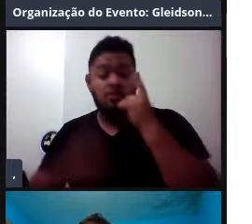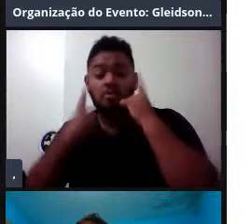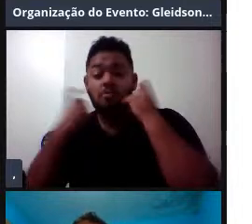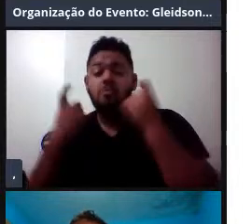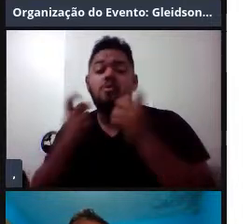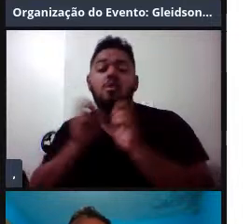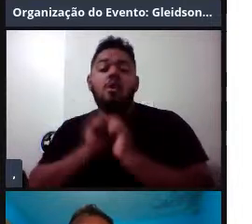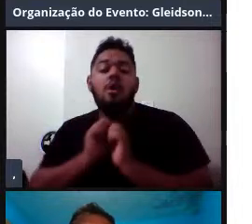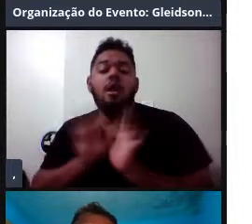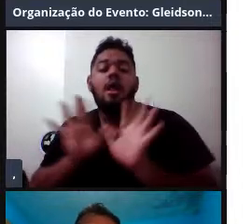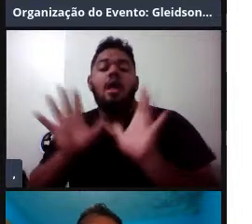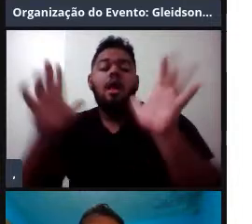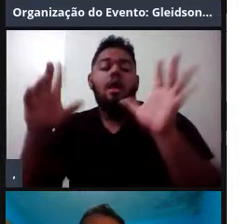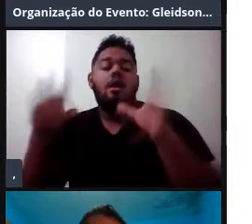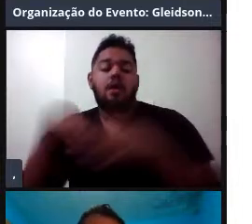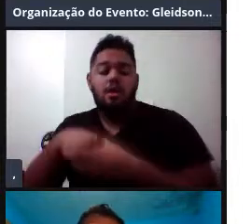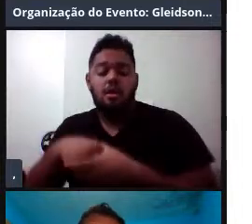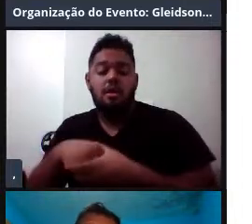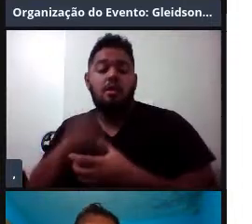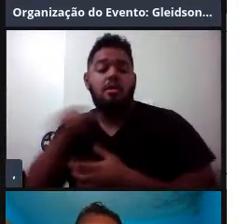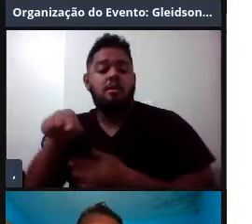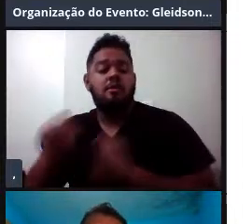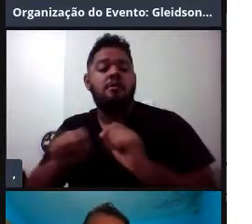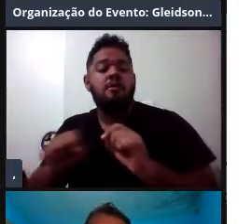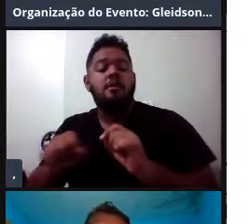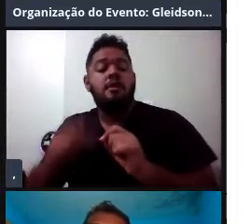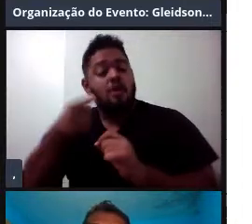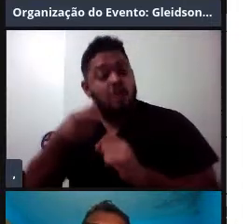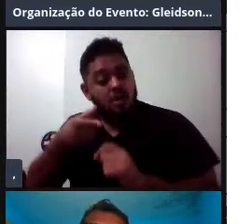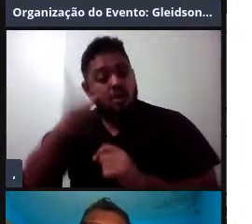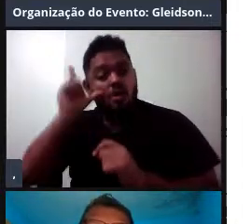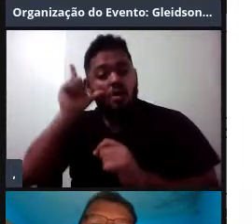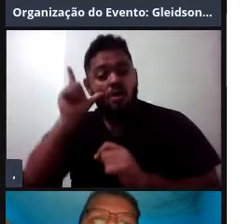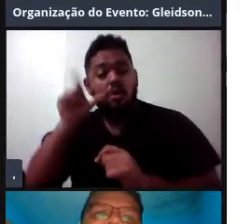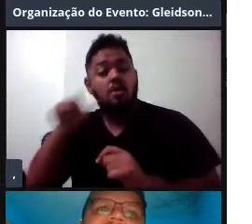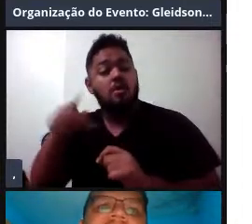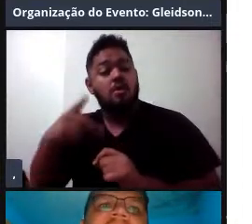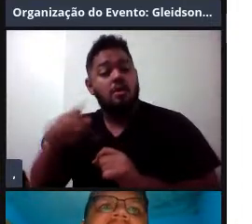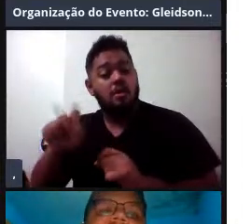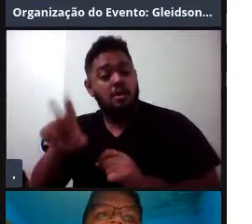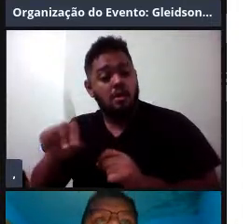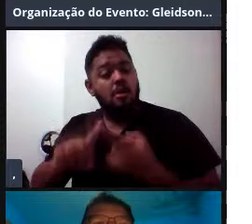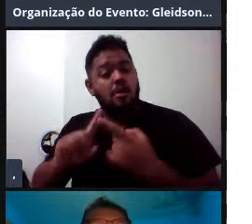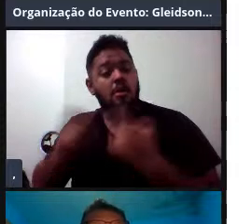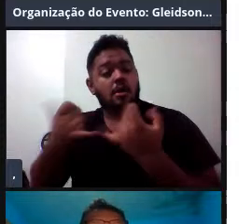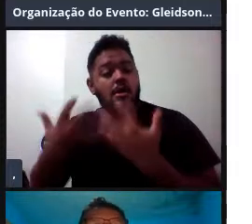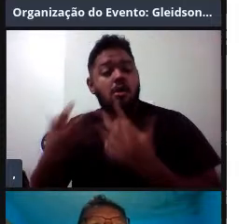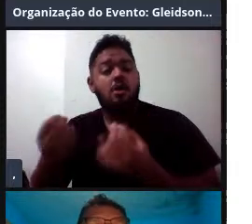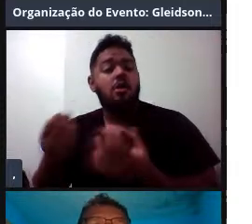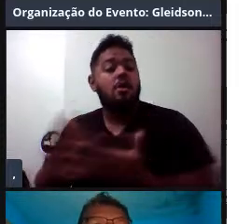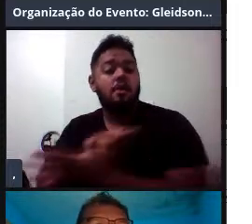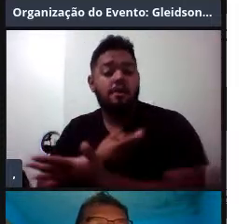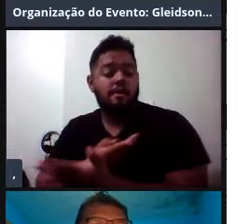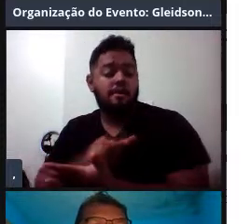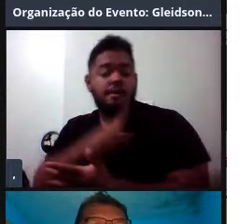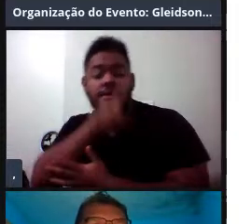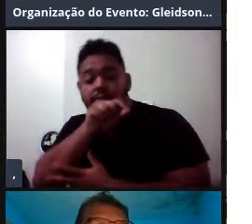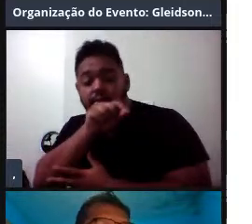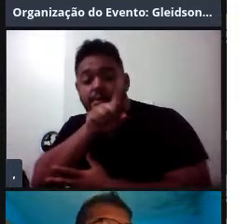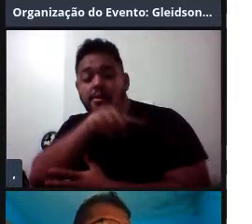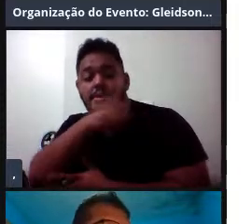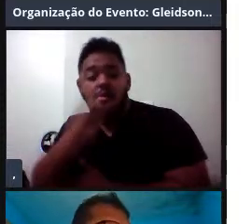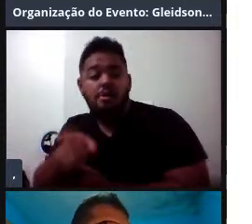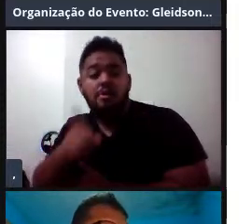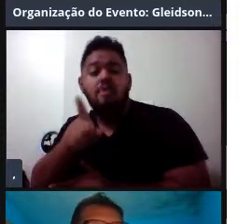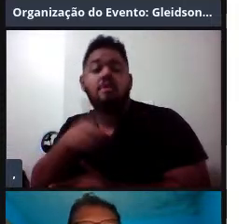cetáceos? Ontem o Pablo, ontem não, ontem o Pablo falou um pouquinho como ele é produzido nas aves. Nos cetáceos é um pouquinho